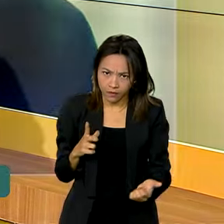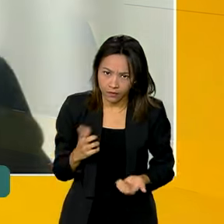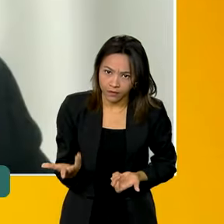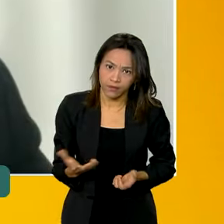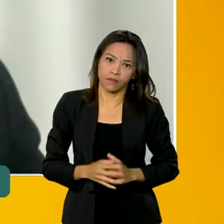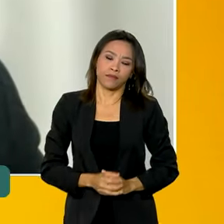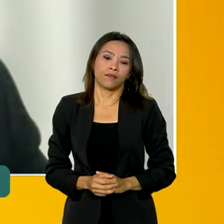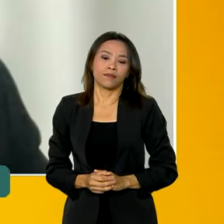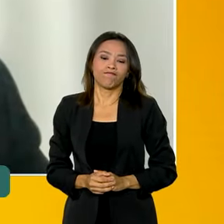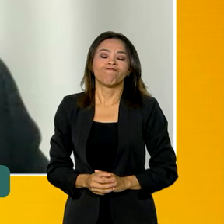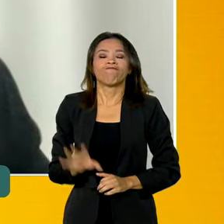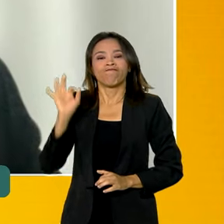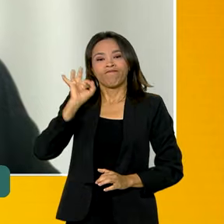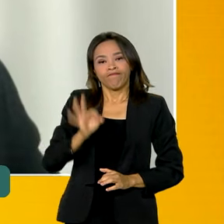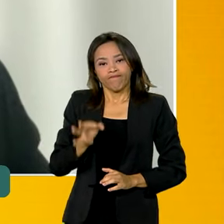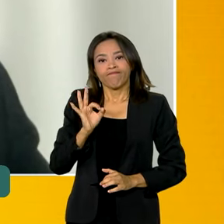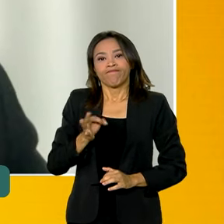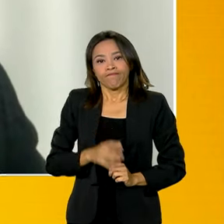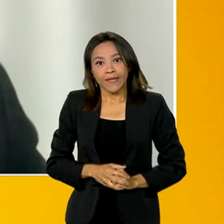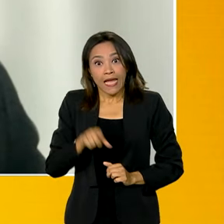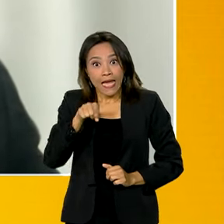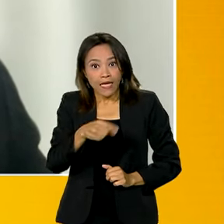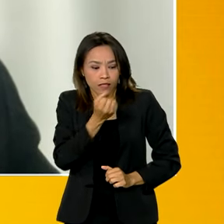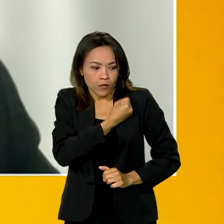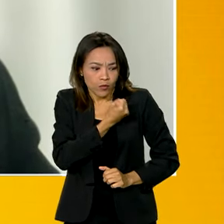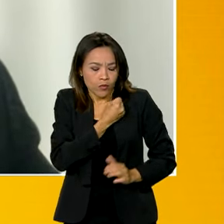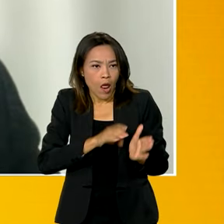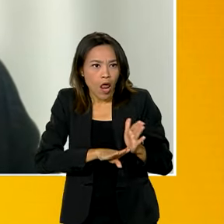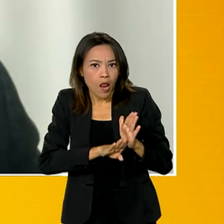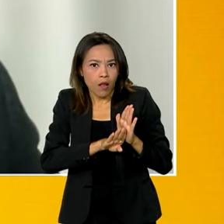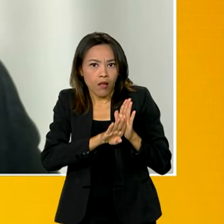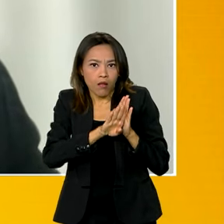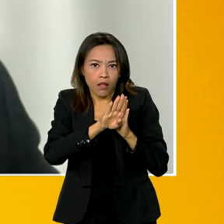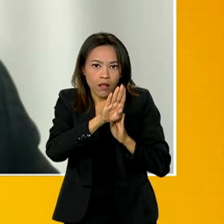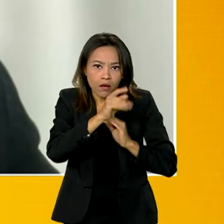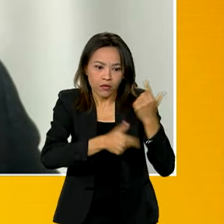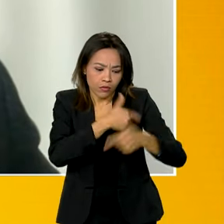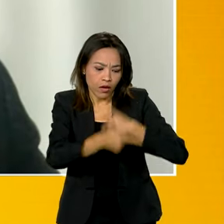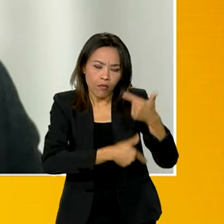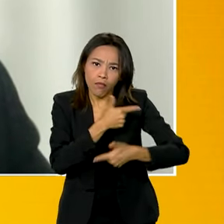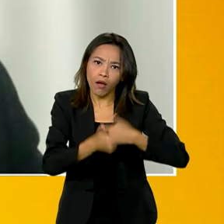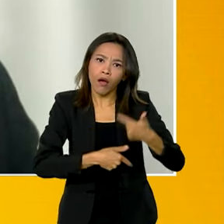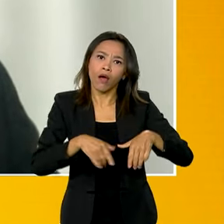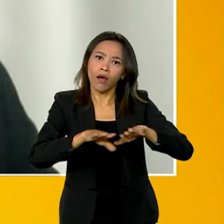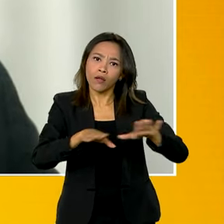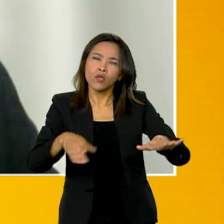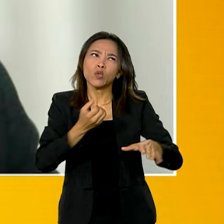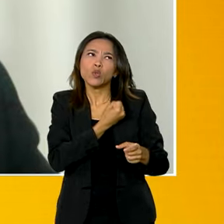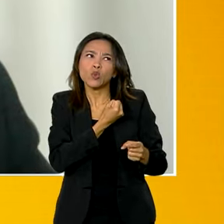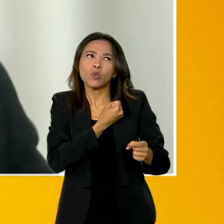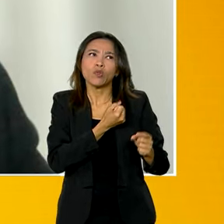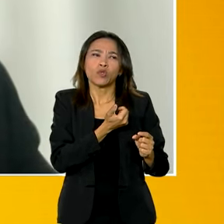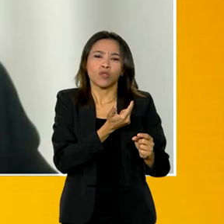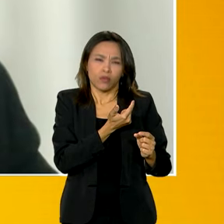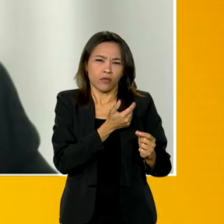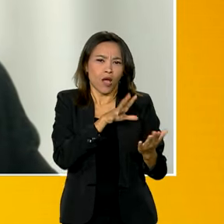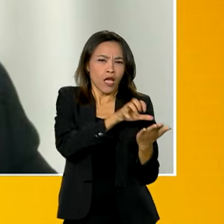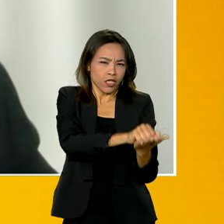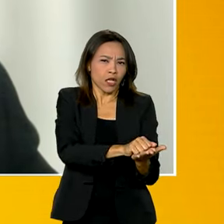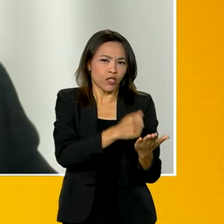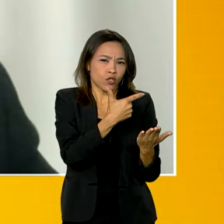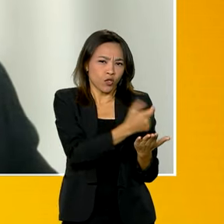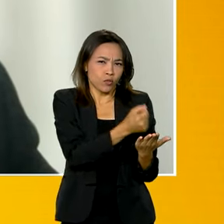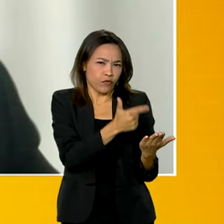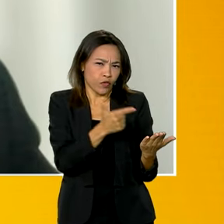Realmente, essa situação de aumento do trabalho infantil apontado pelos números de 2022 é uma questão